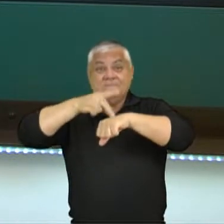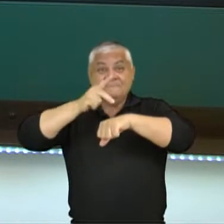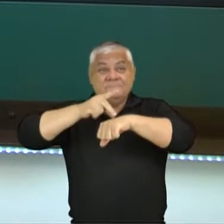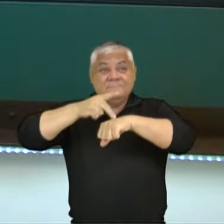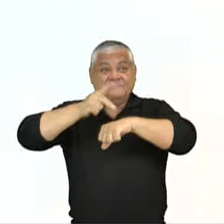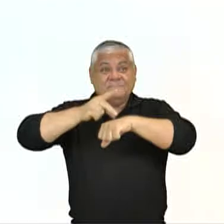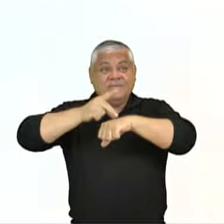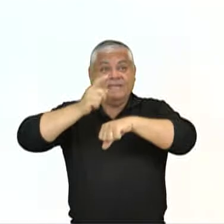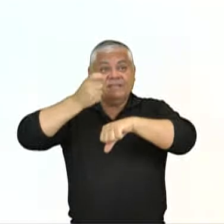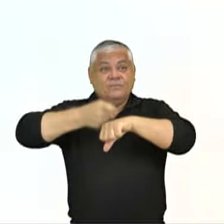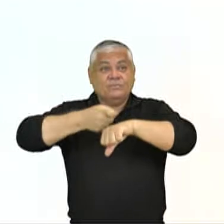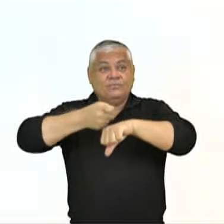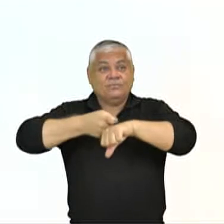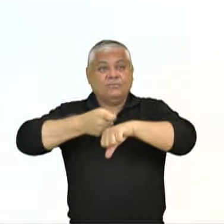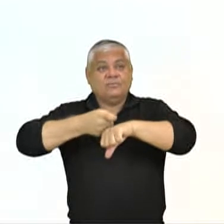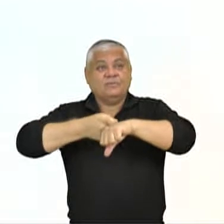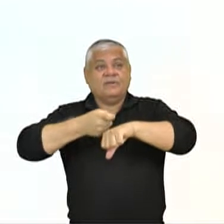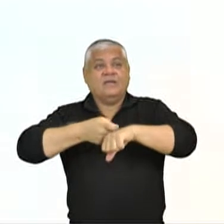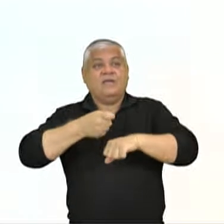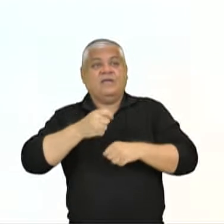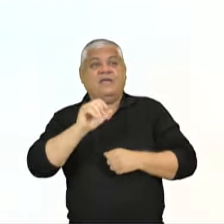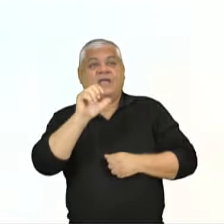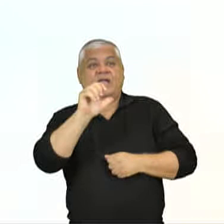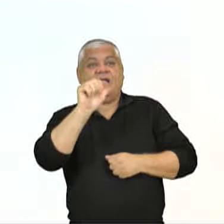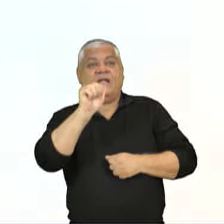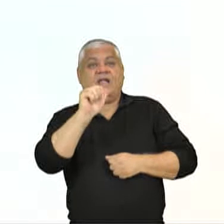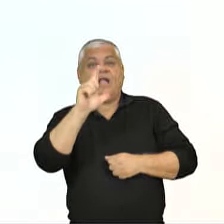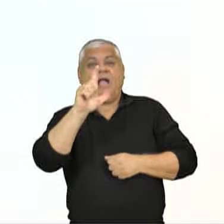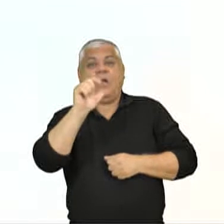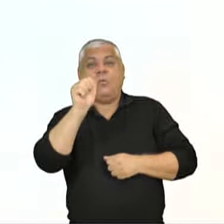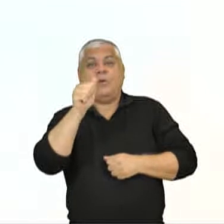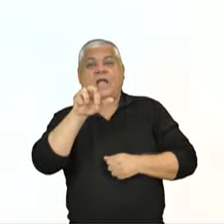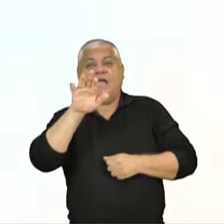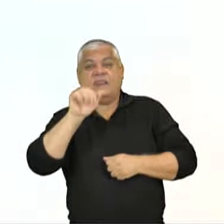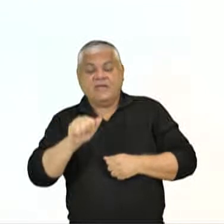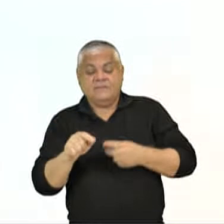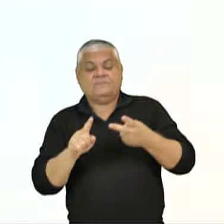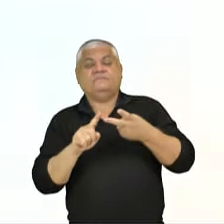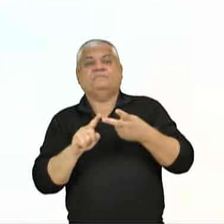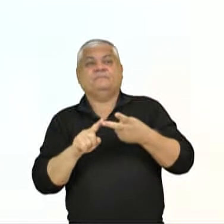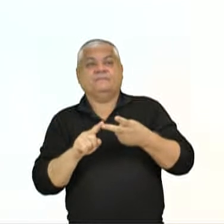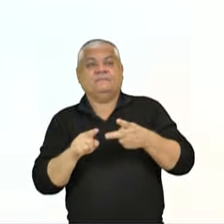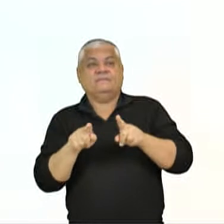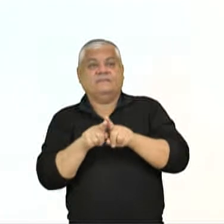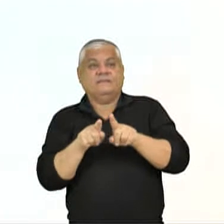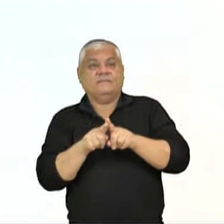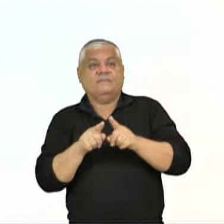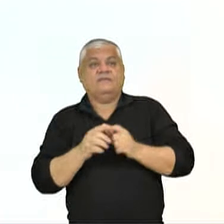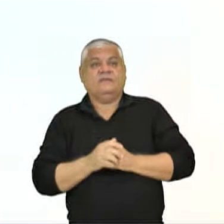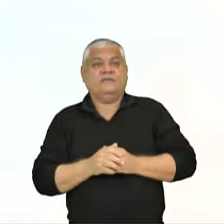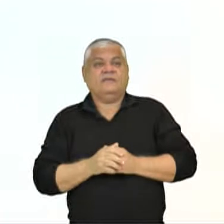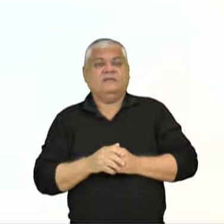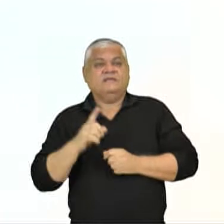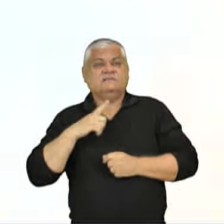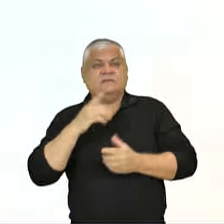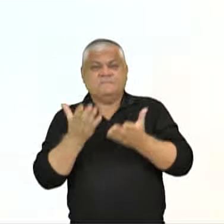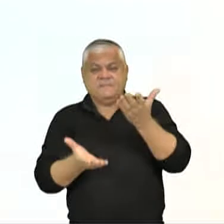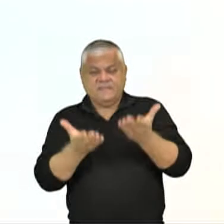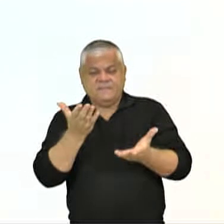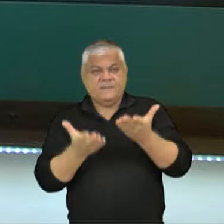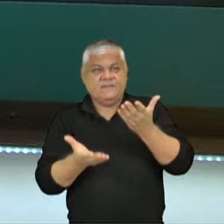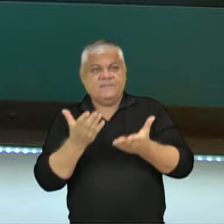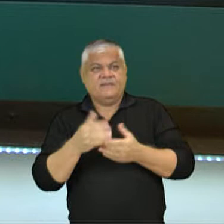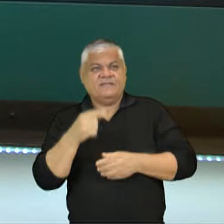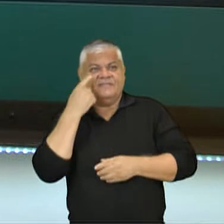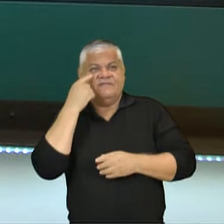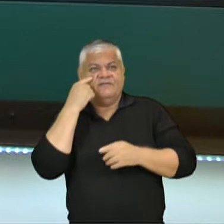muito encontrada na época. A pedra calcária também. E uma coisa interessante, são as 300 toneladas de grampos. Pode reparar, gente, que está